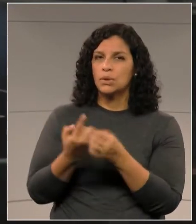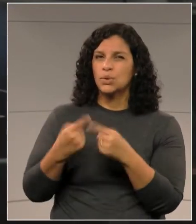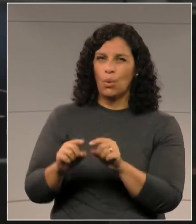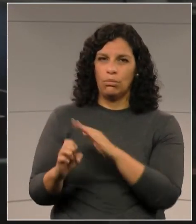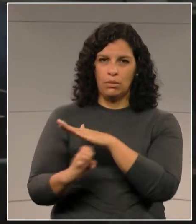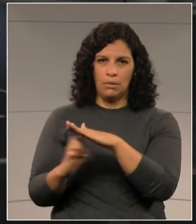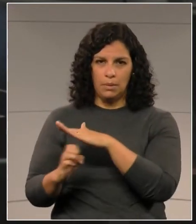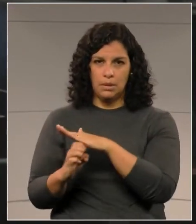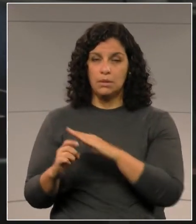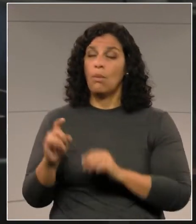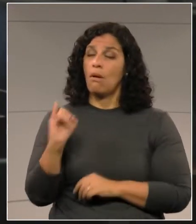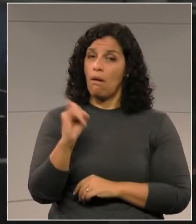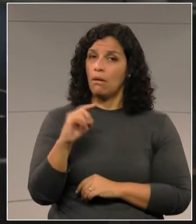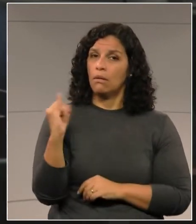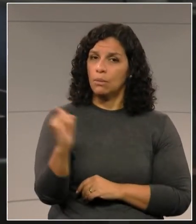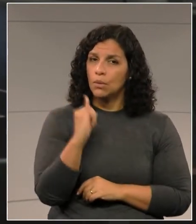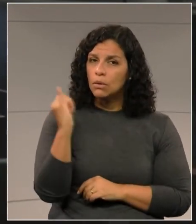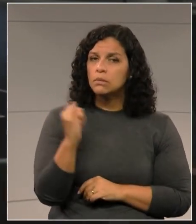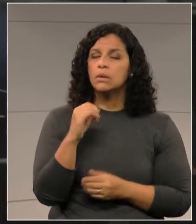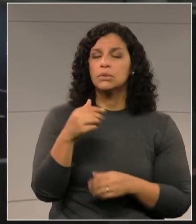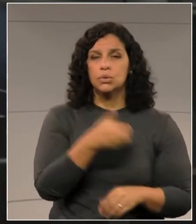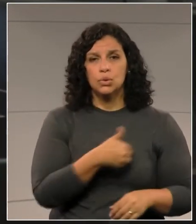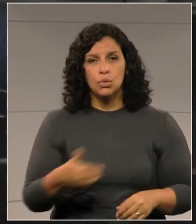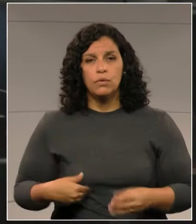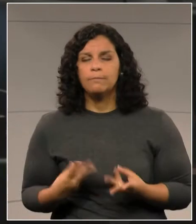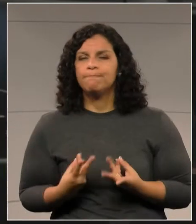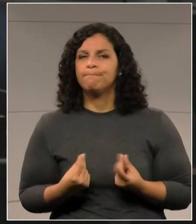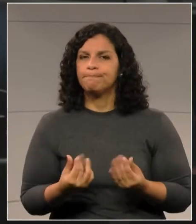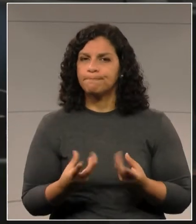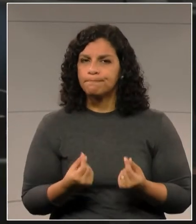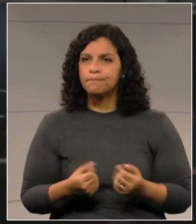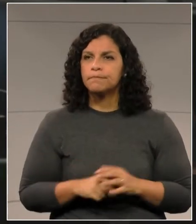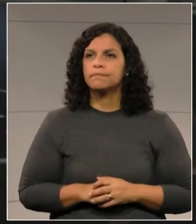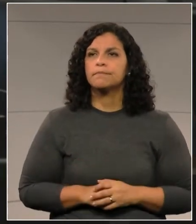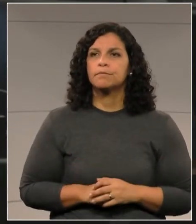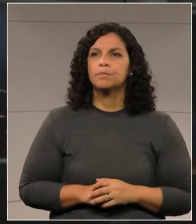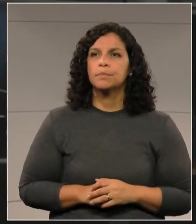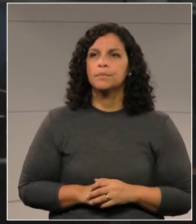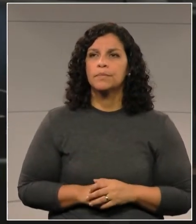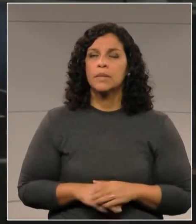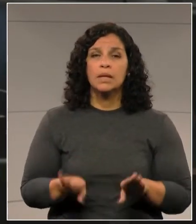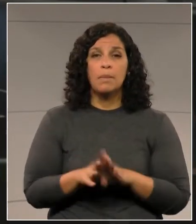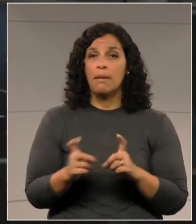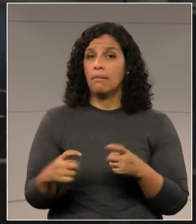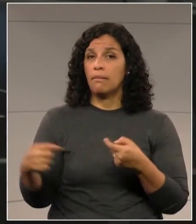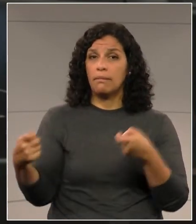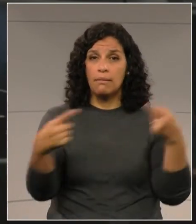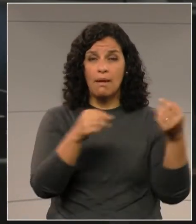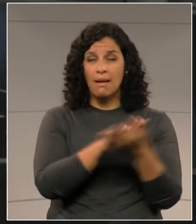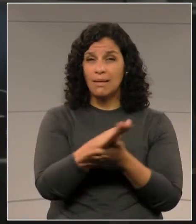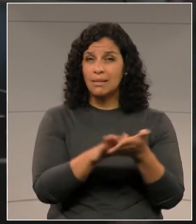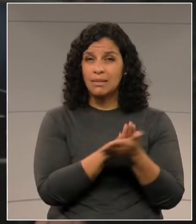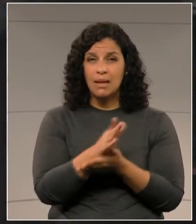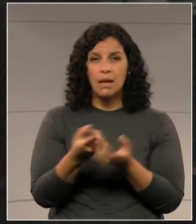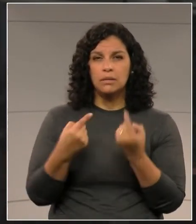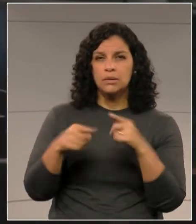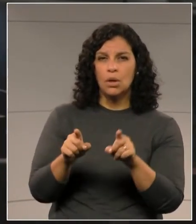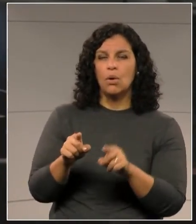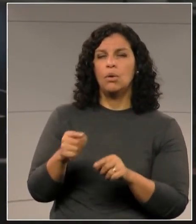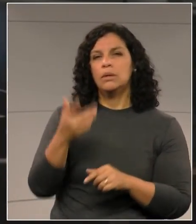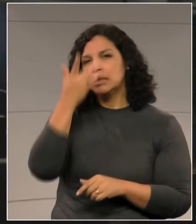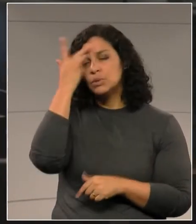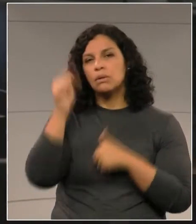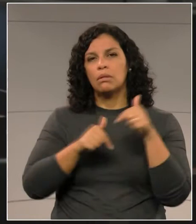importante que o governador se sensibilize e não abra guerra aberta contra os